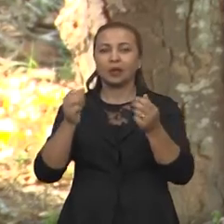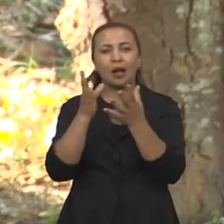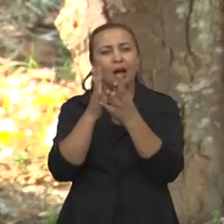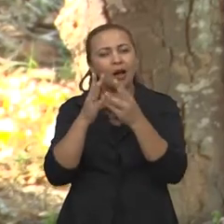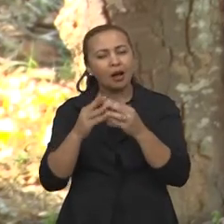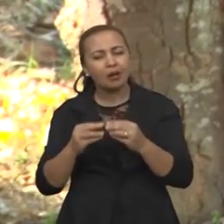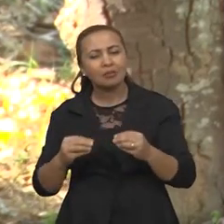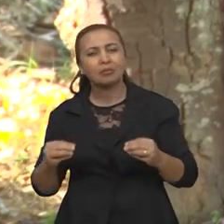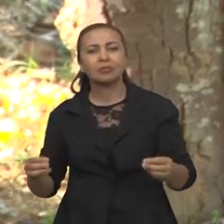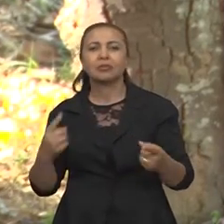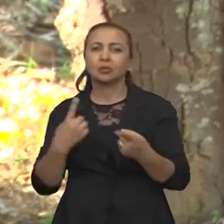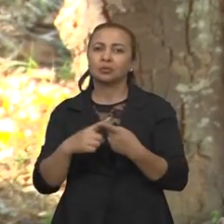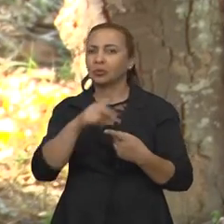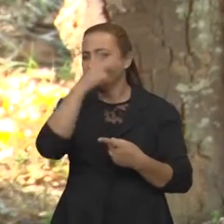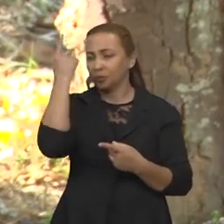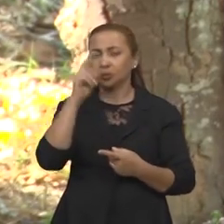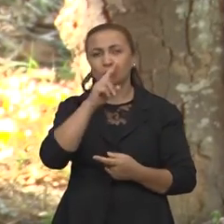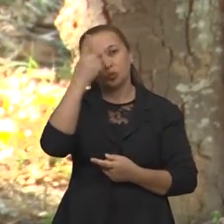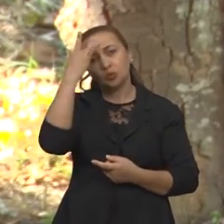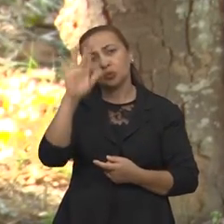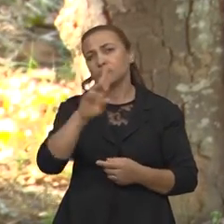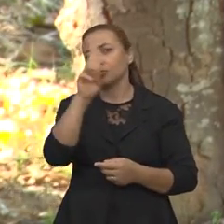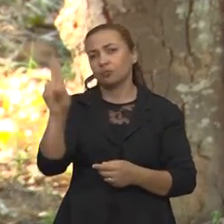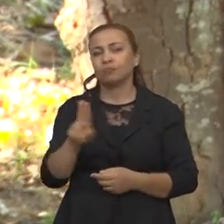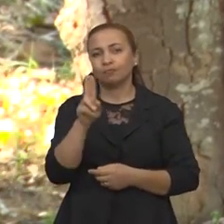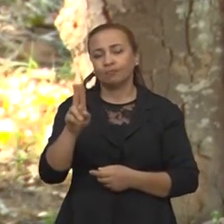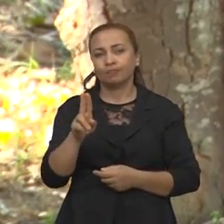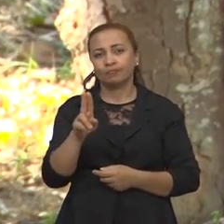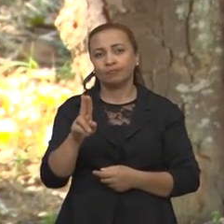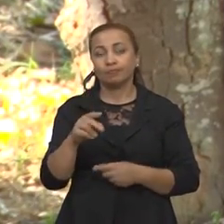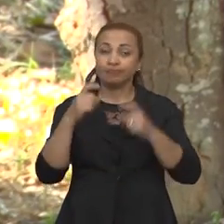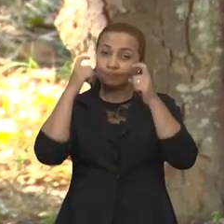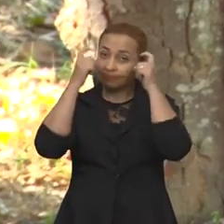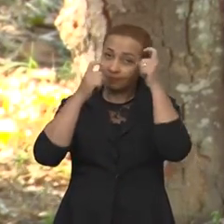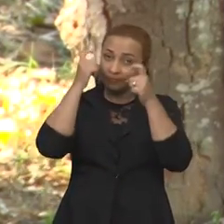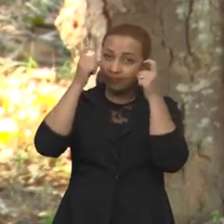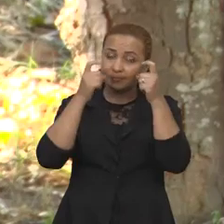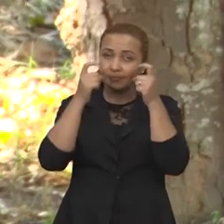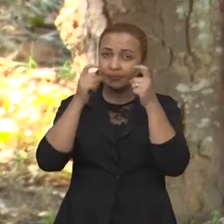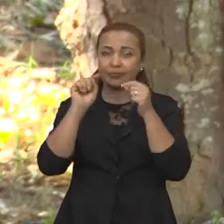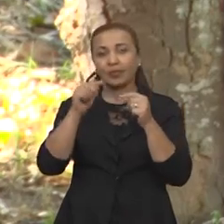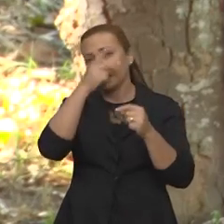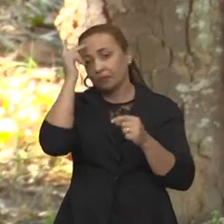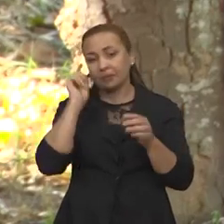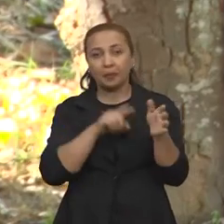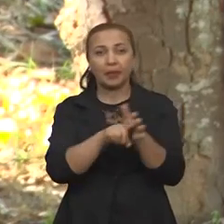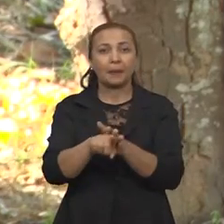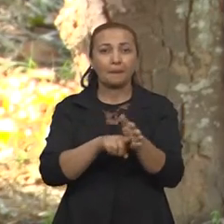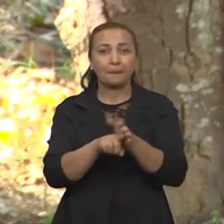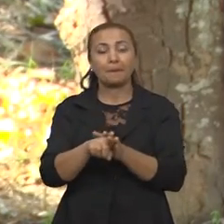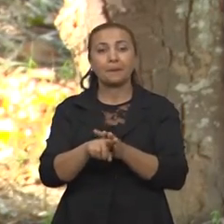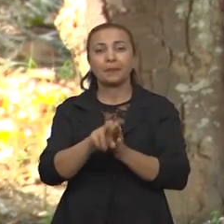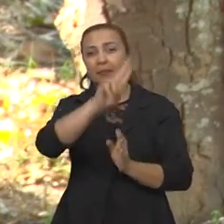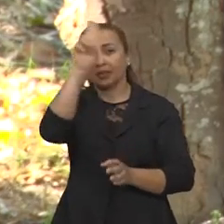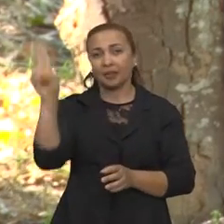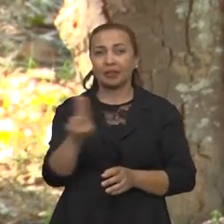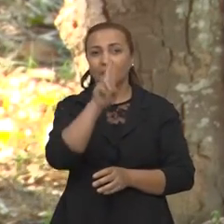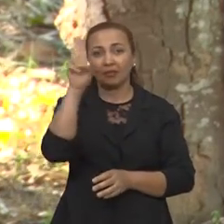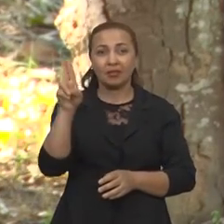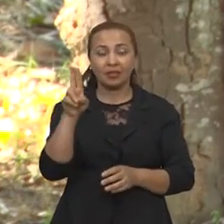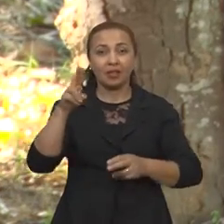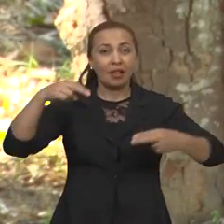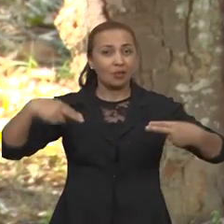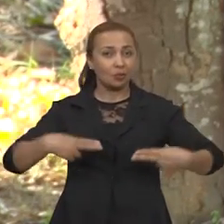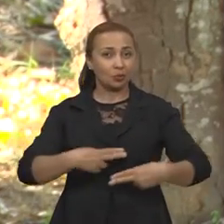se esgotando por conta da mal utilização e também do desperdício. E preocupados com isso é que pesquisadores da Universidade